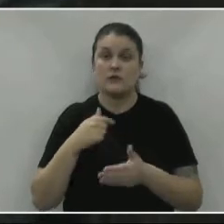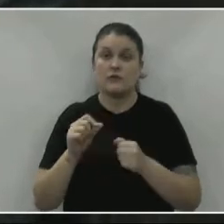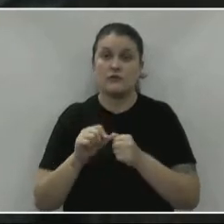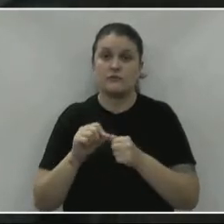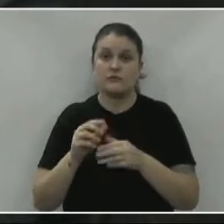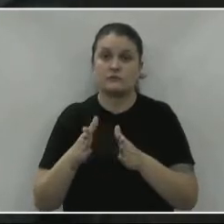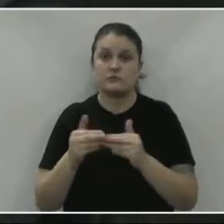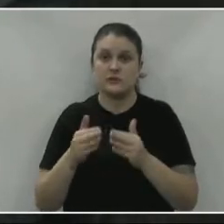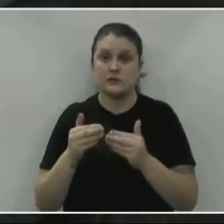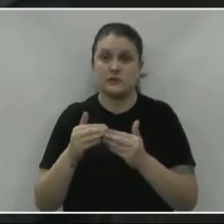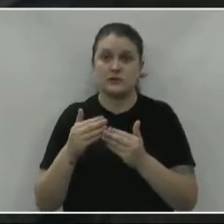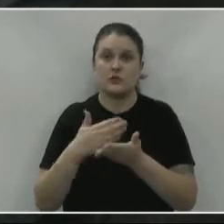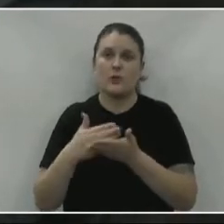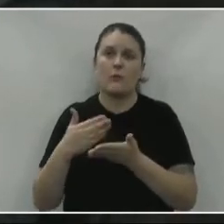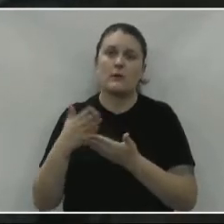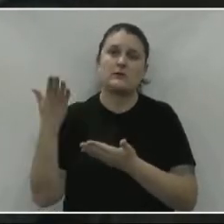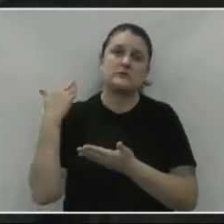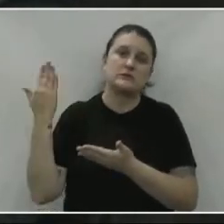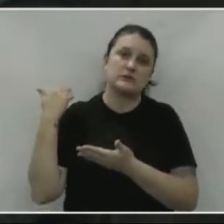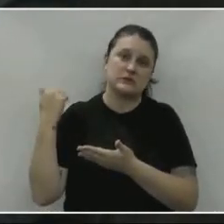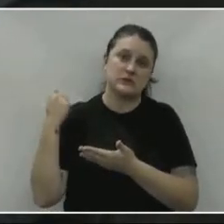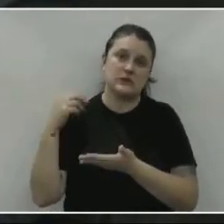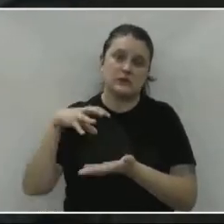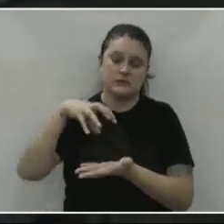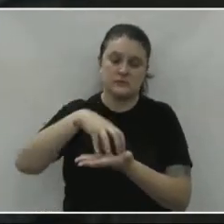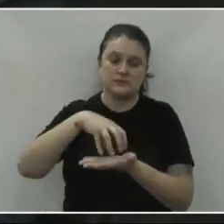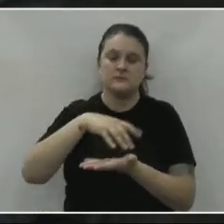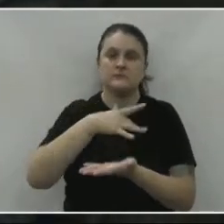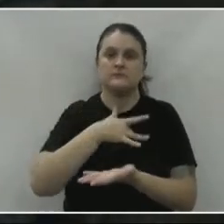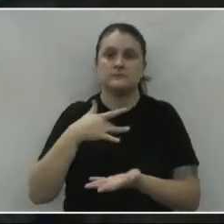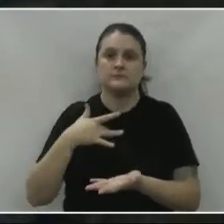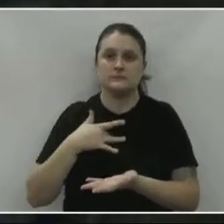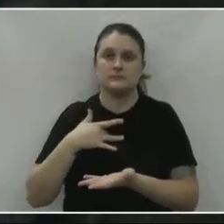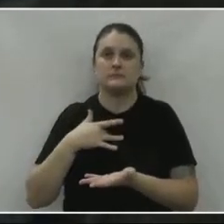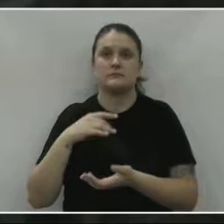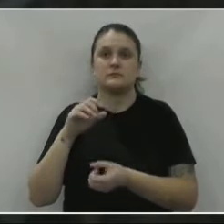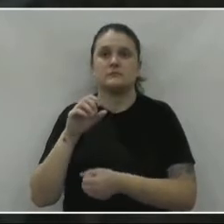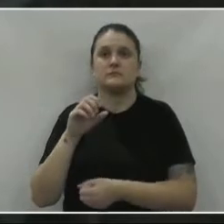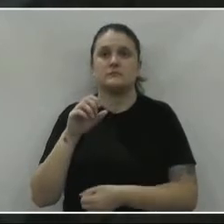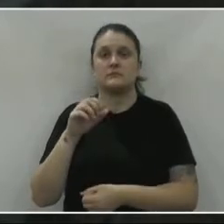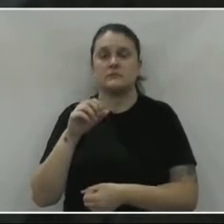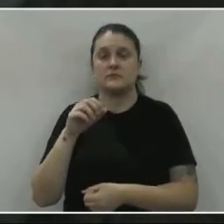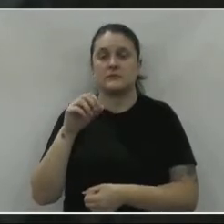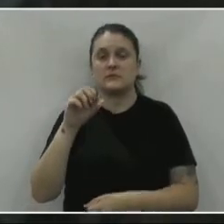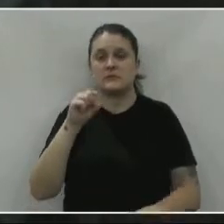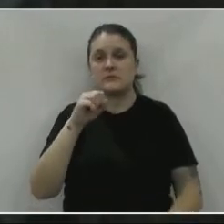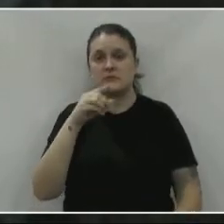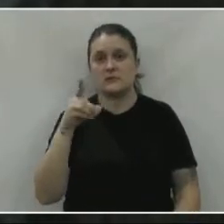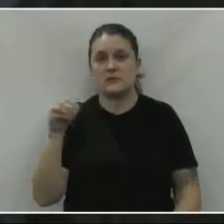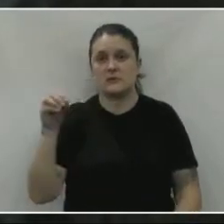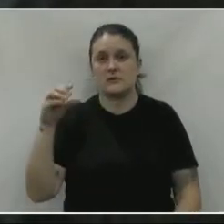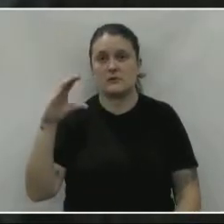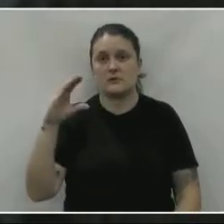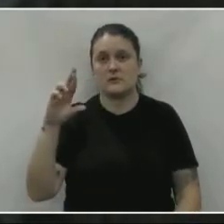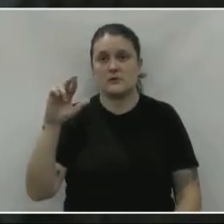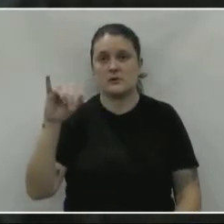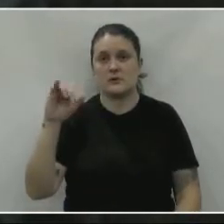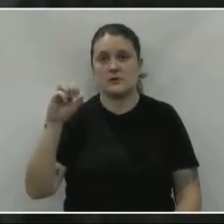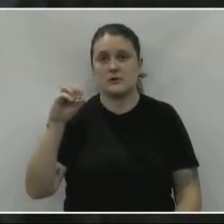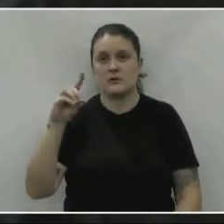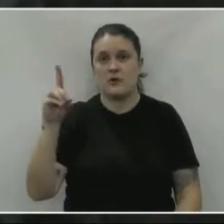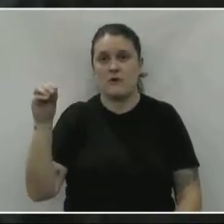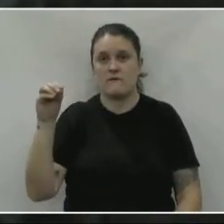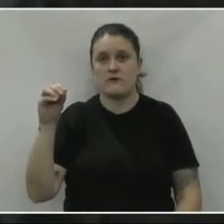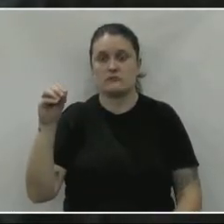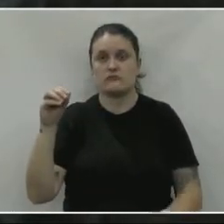requerimento no começo do mandato para que o posto de saúde de São Cristóvão se tornasse 24 horas, a princípio ficou aberto até